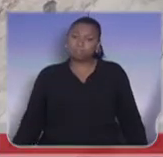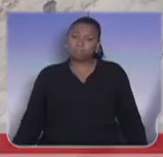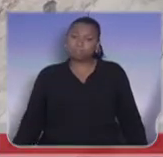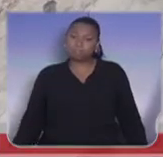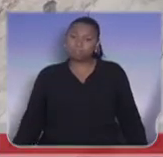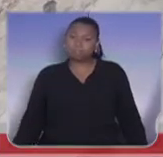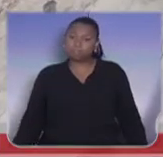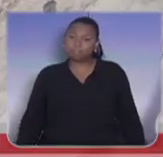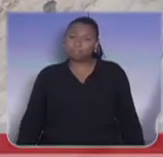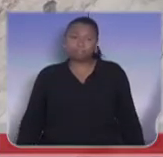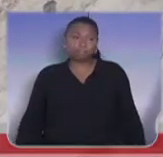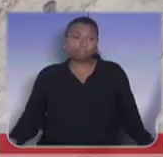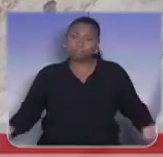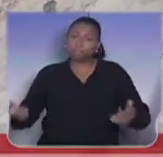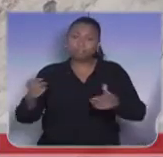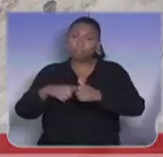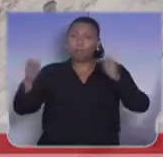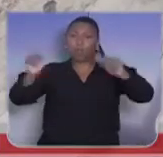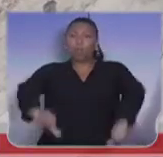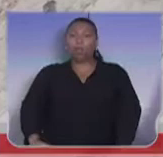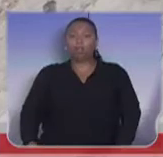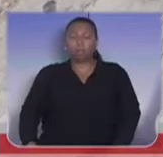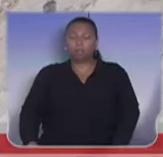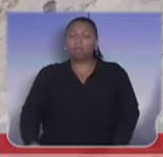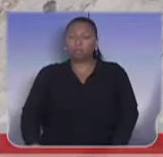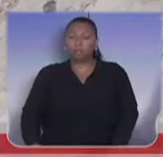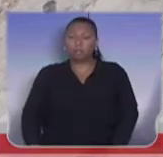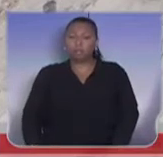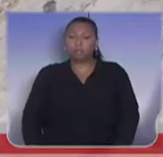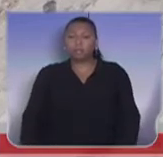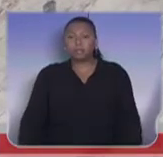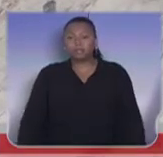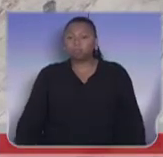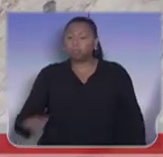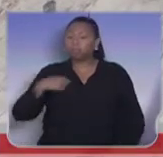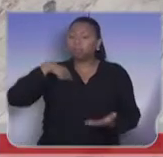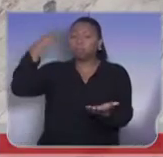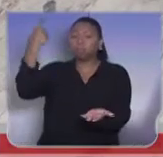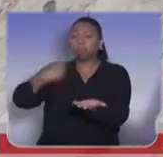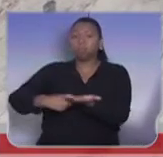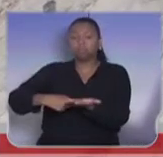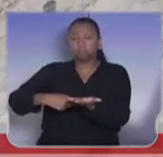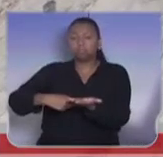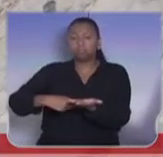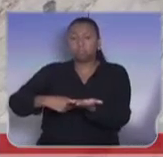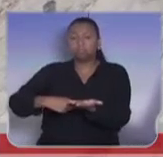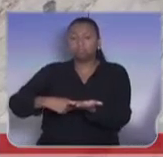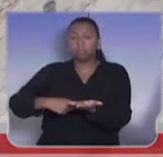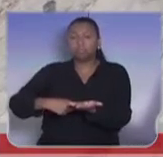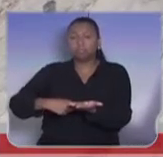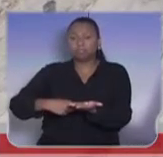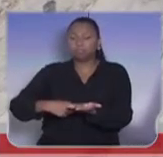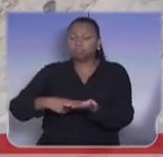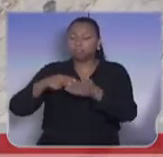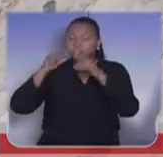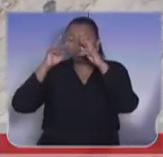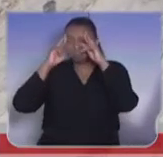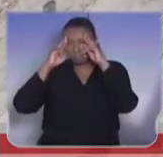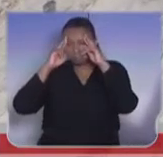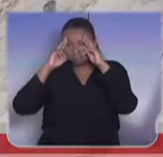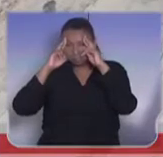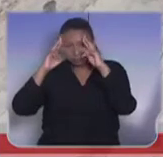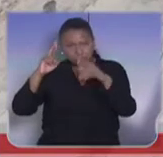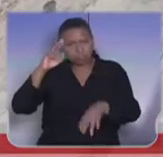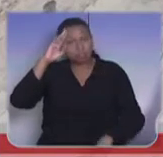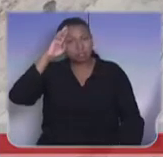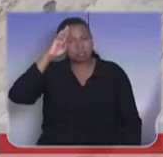Para sepultar de vez. Então, o meu compromisso, acima de tudo. O meu respeito, acima de